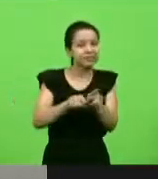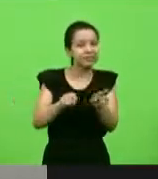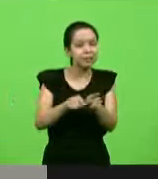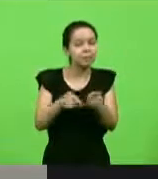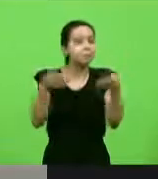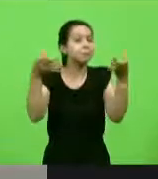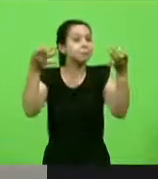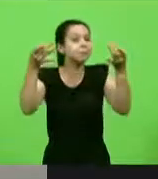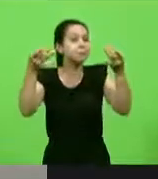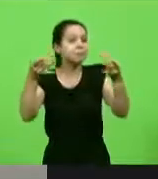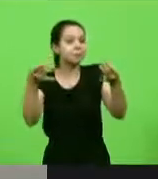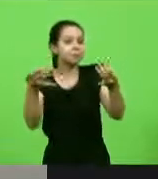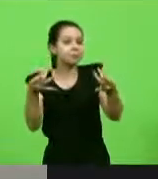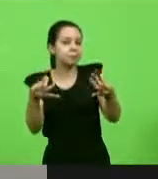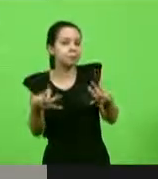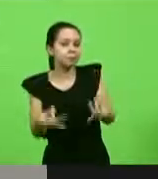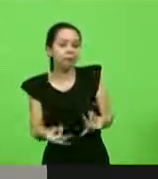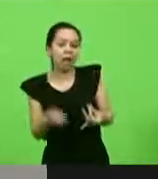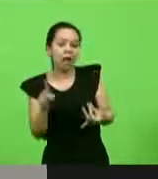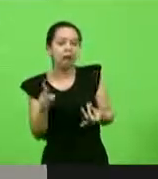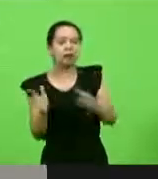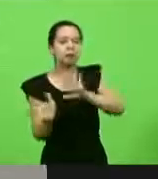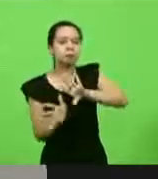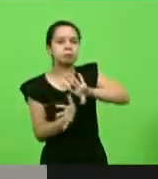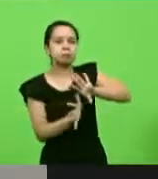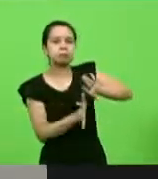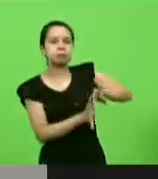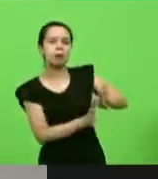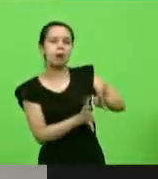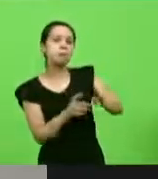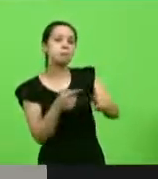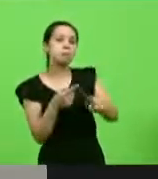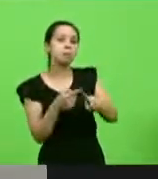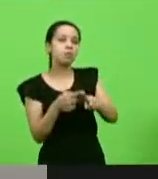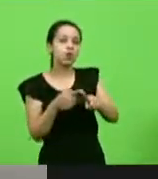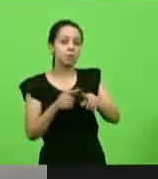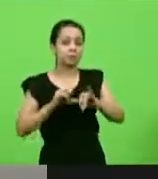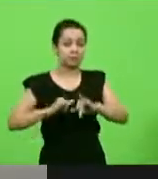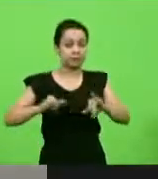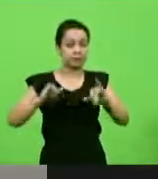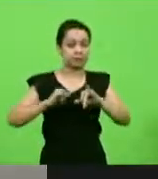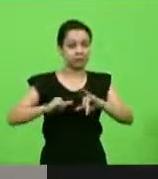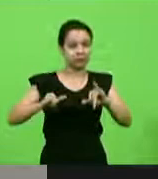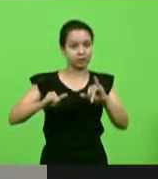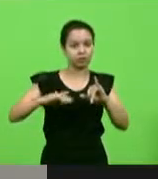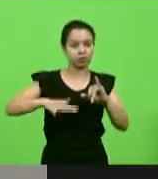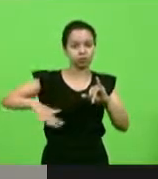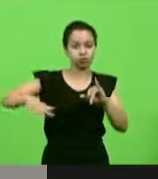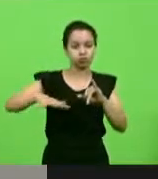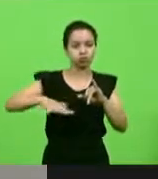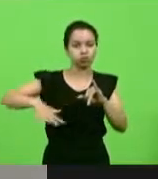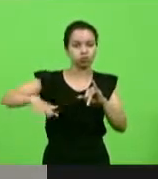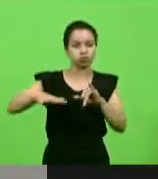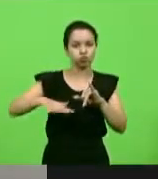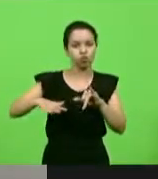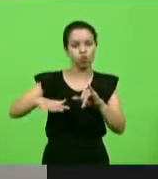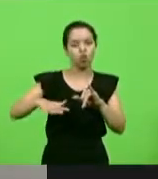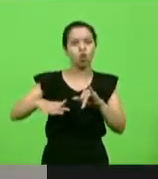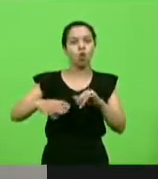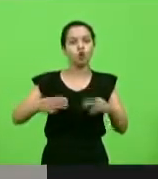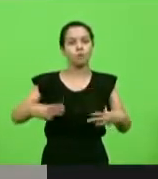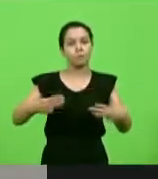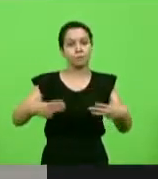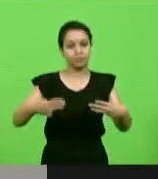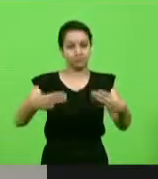por mera manifestação conjunta do Ministério de Minas e Energia